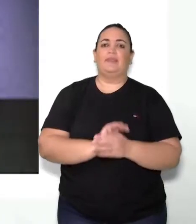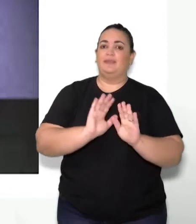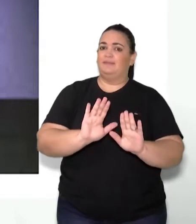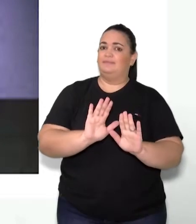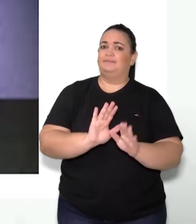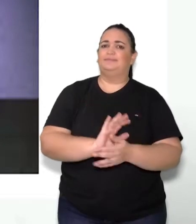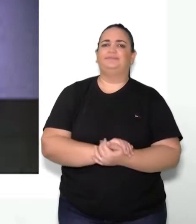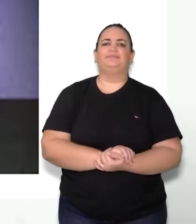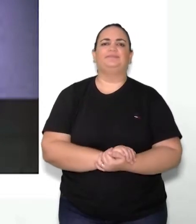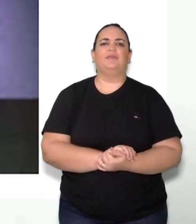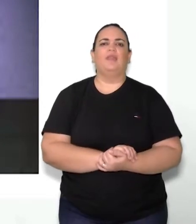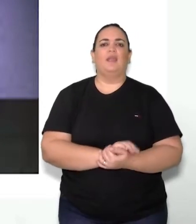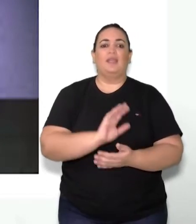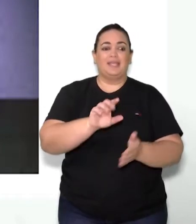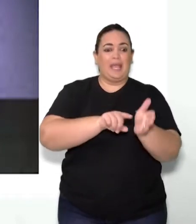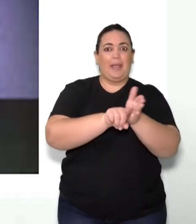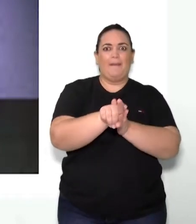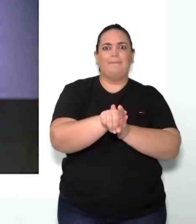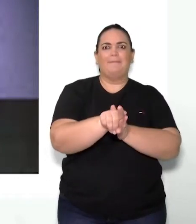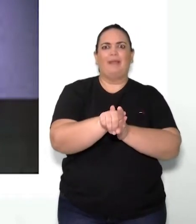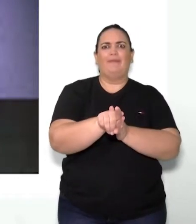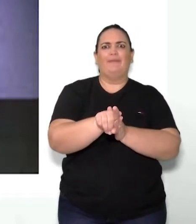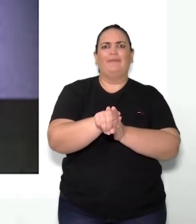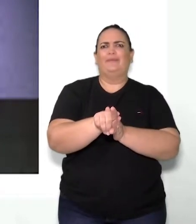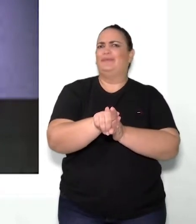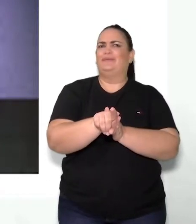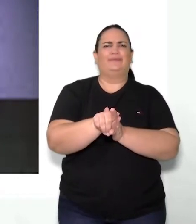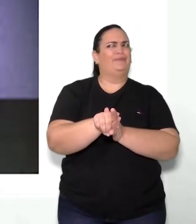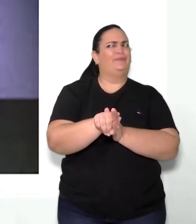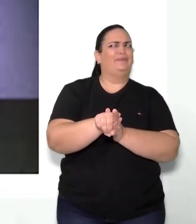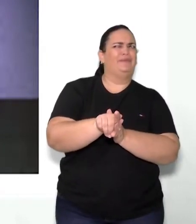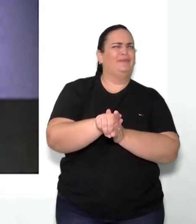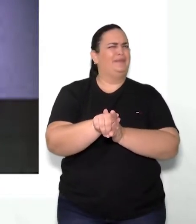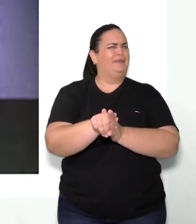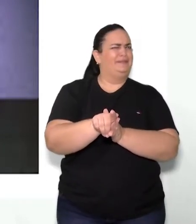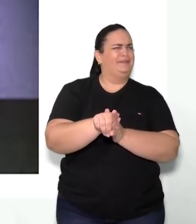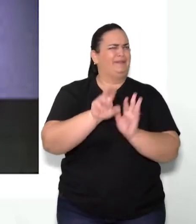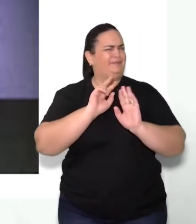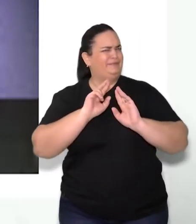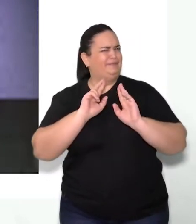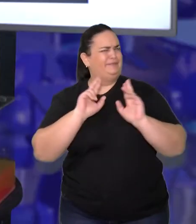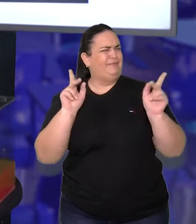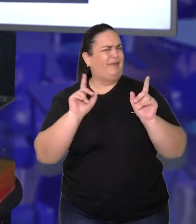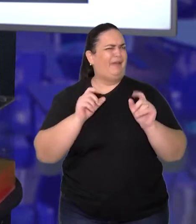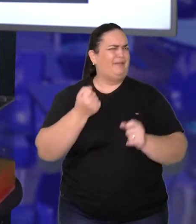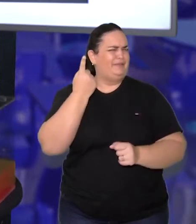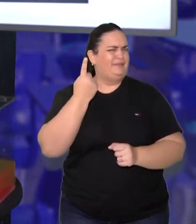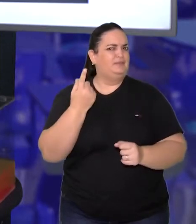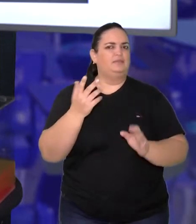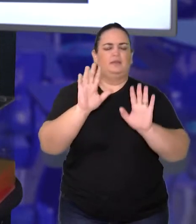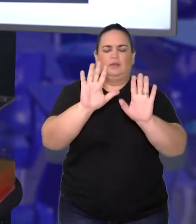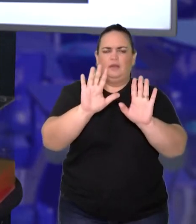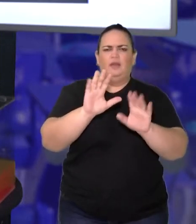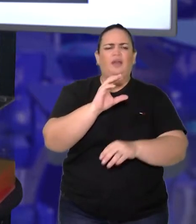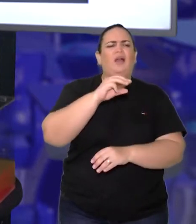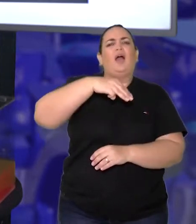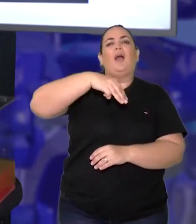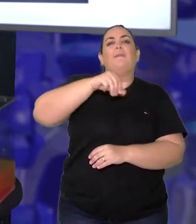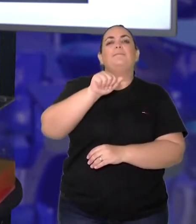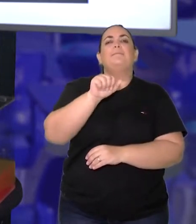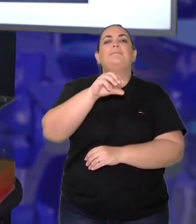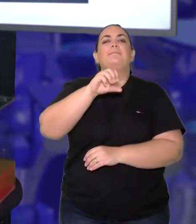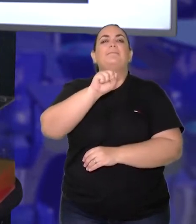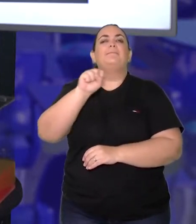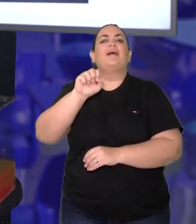Porém, essa pergunta é uma pegadinha, tá certo? Em relação à grandeza de massa, tá? O peso